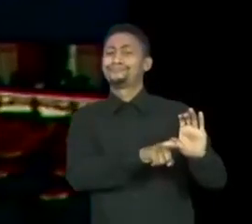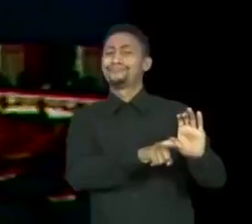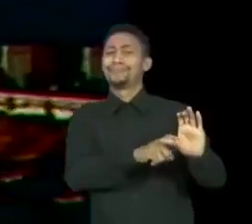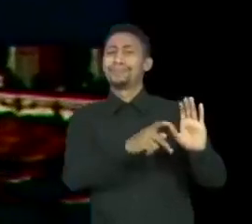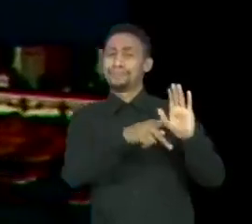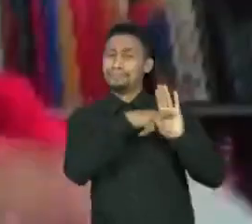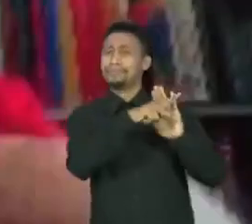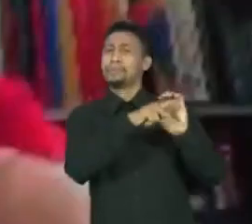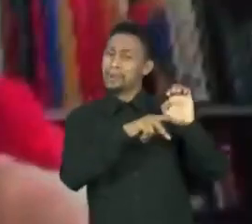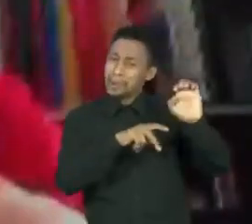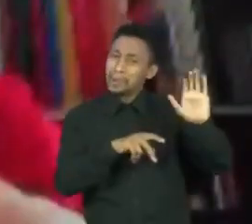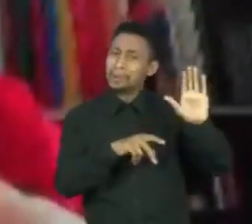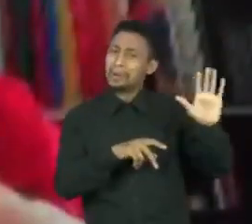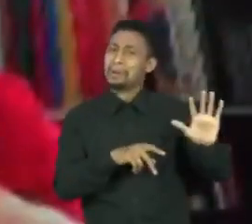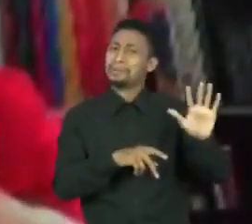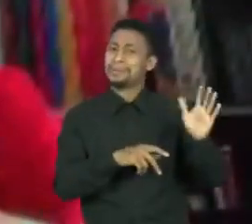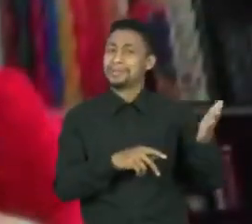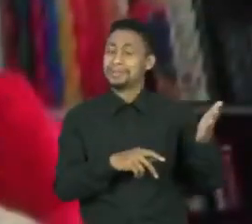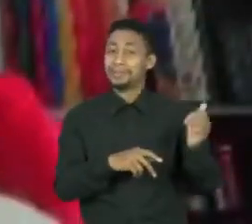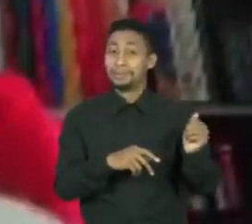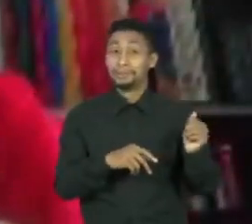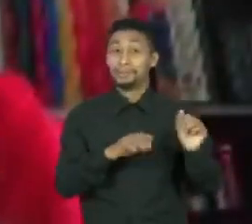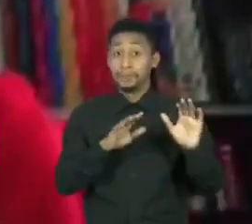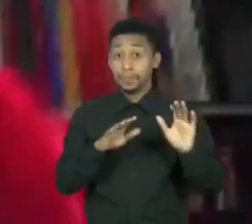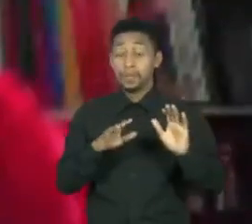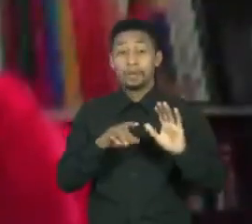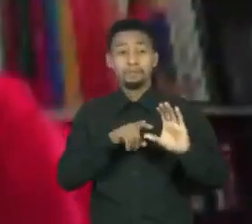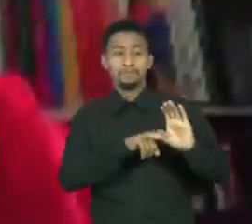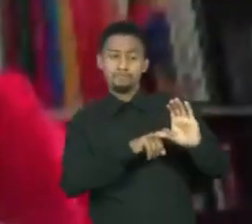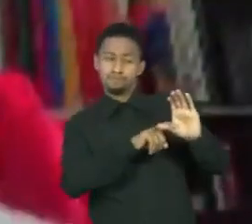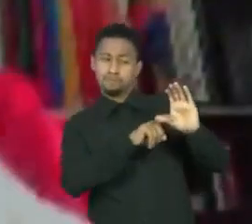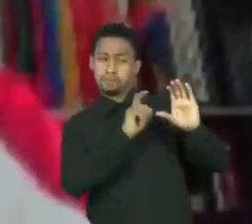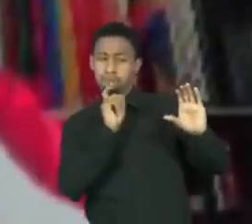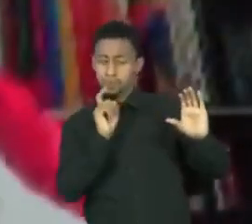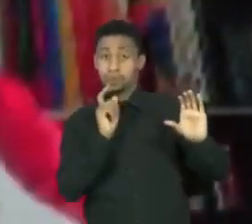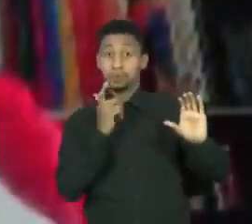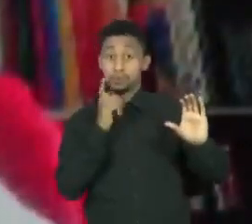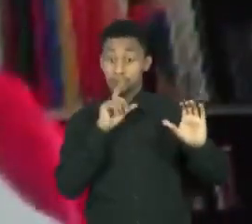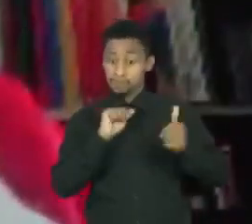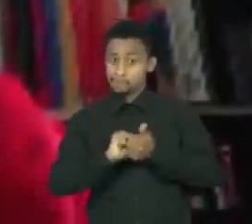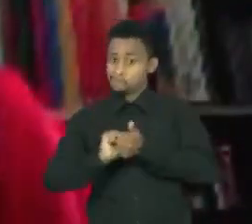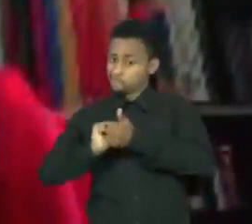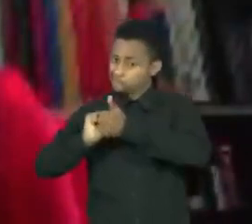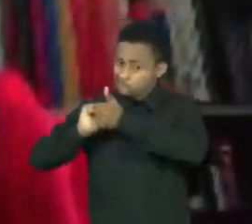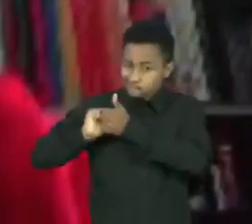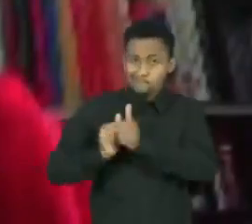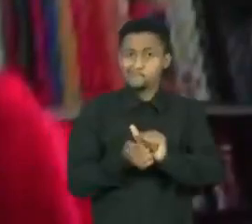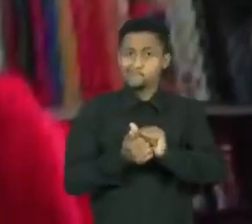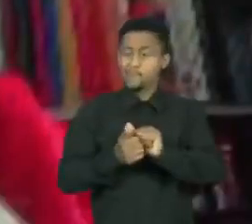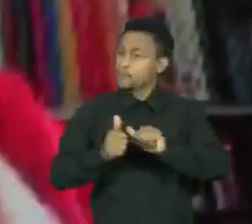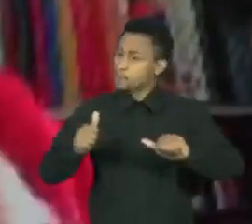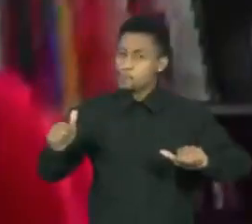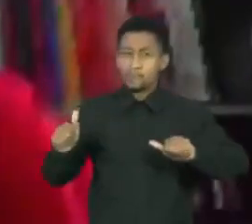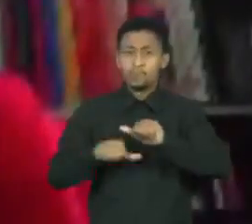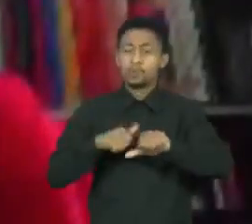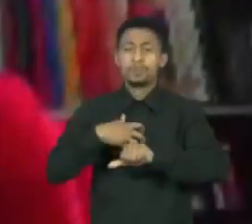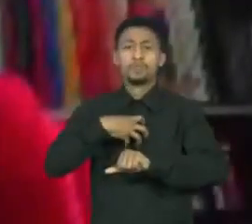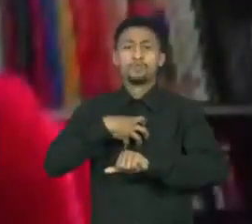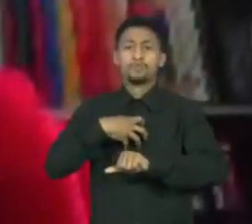Europa em tudo. É uma valorização do nacional. Então ocorre não apenas o desejo de rompimento,